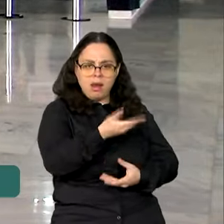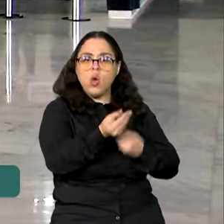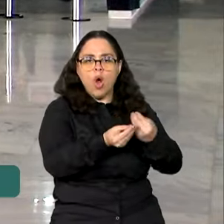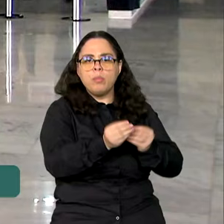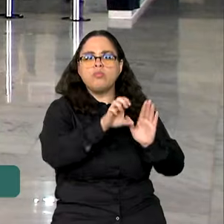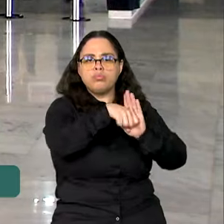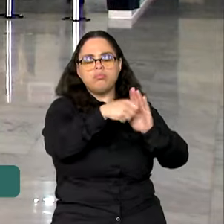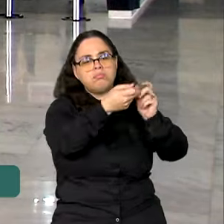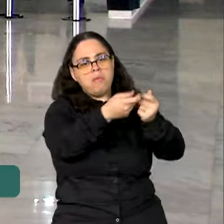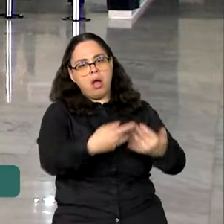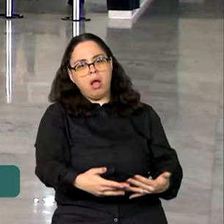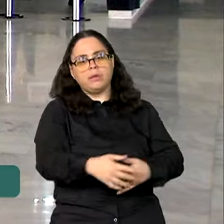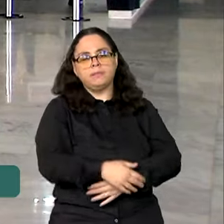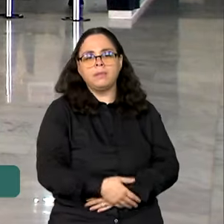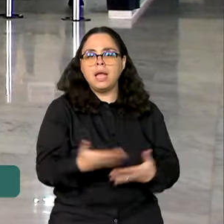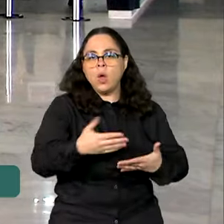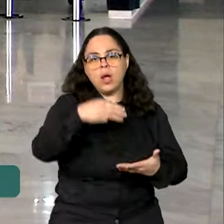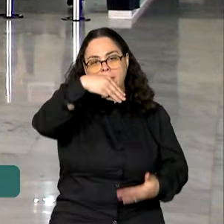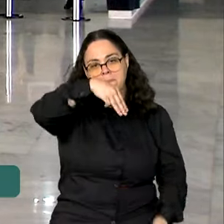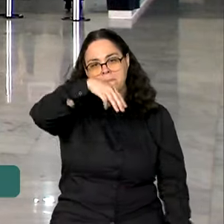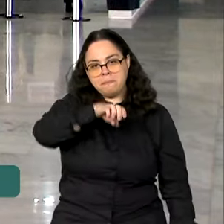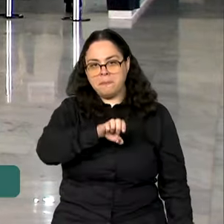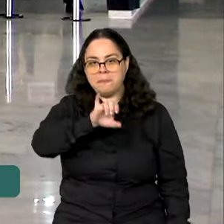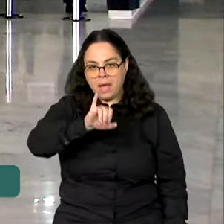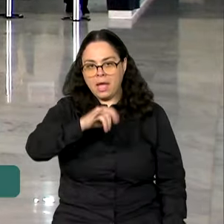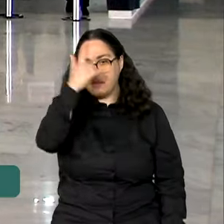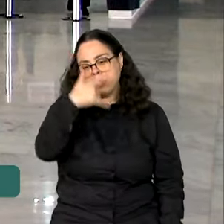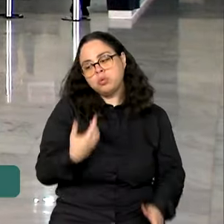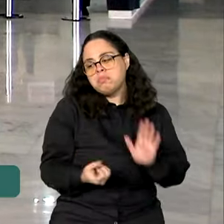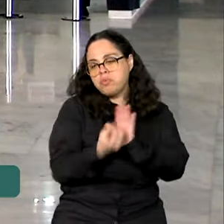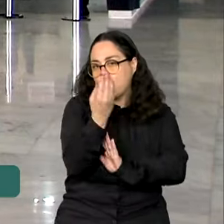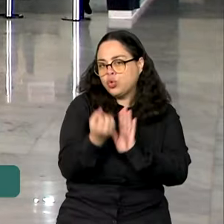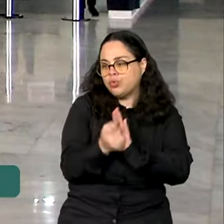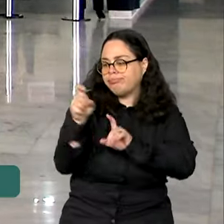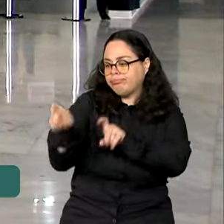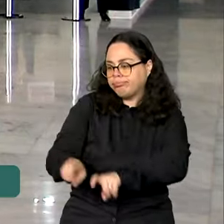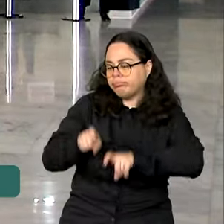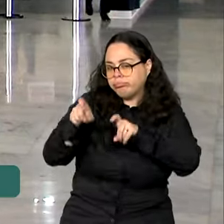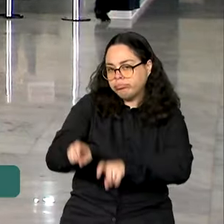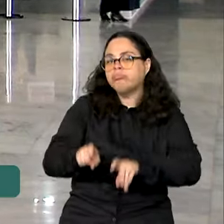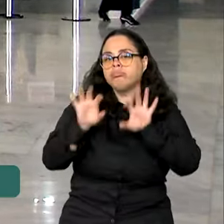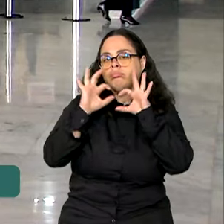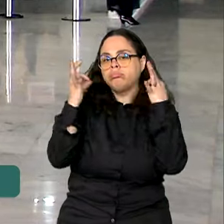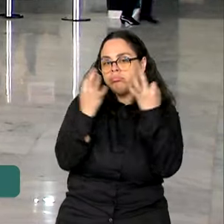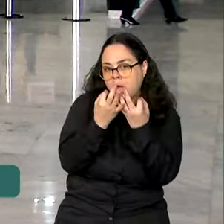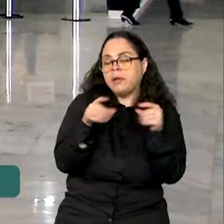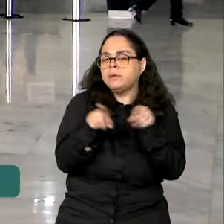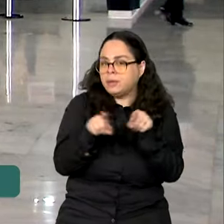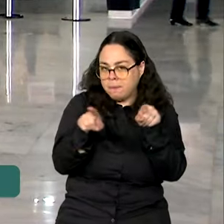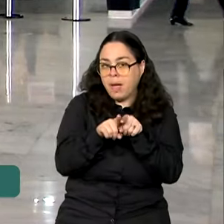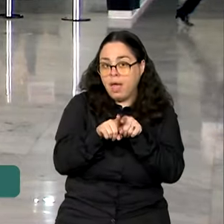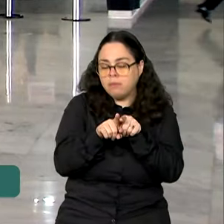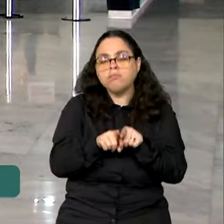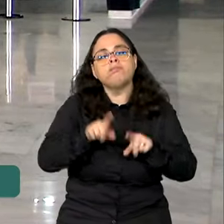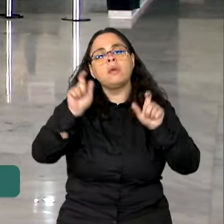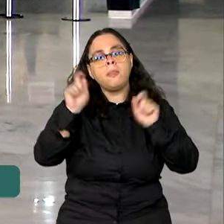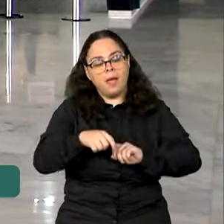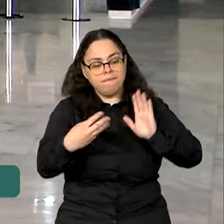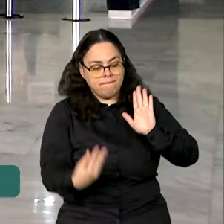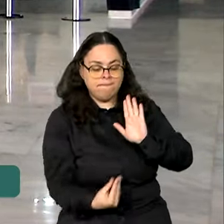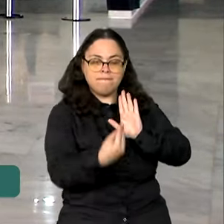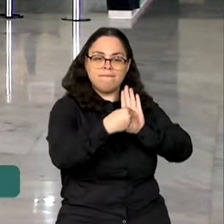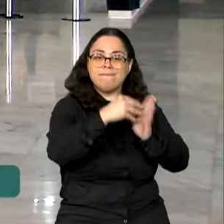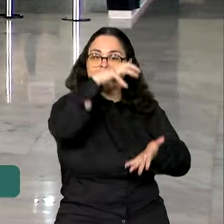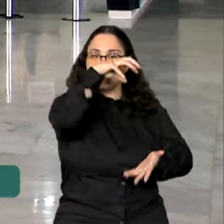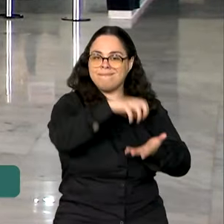Agora, microempreendedores individuais, produtores rurais e agricultores familiares, por exemplo, podem se